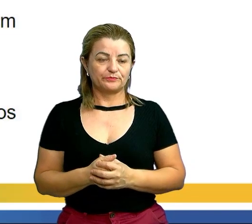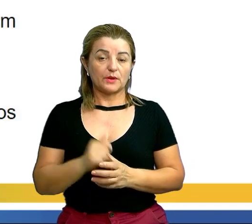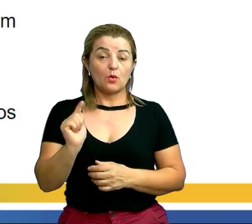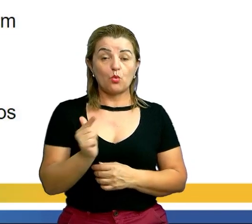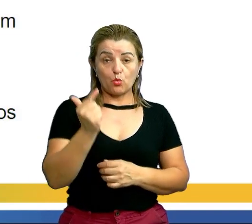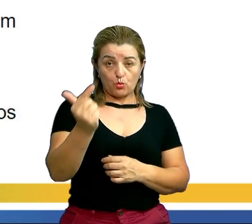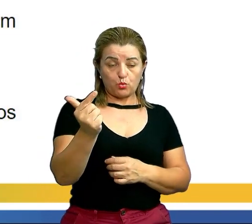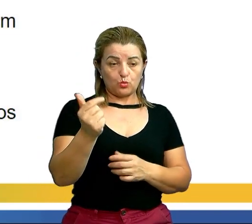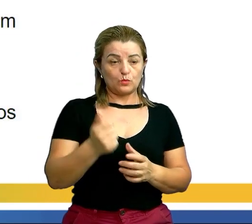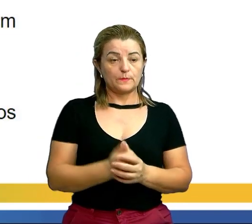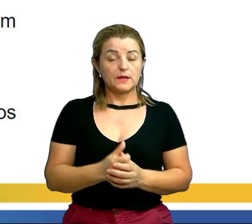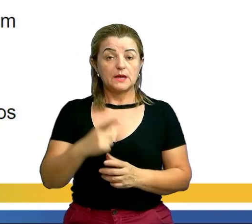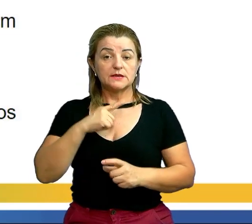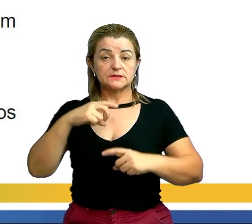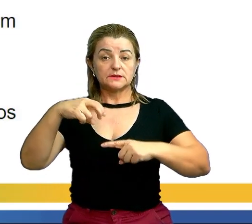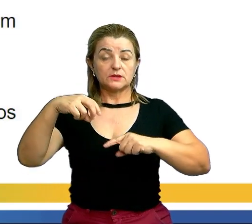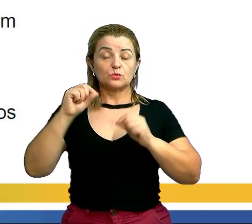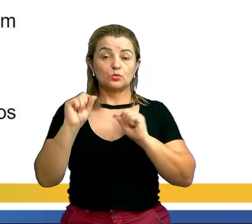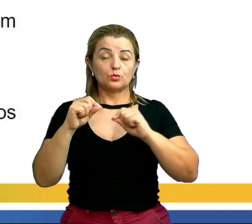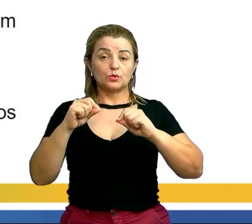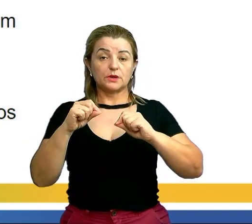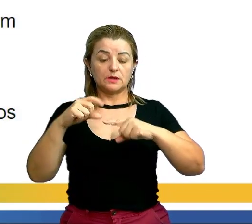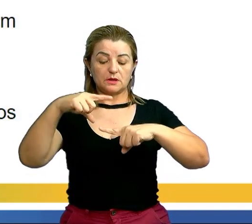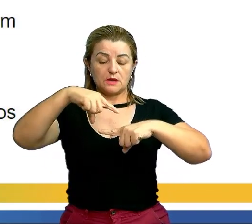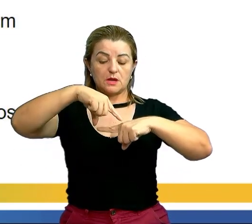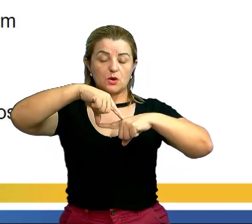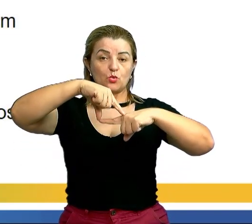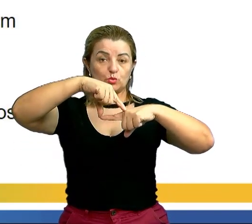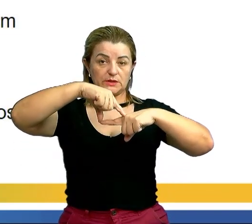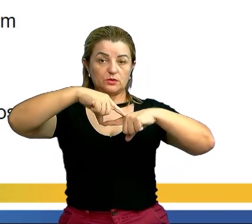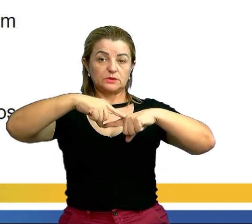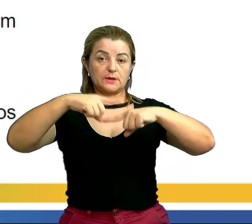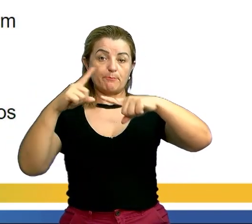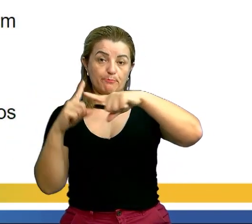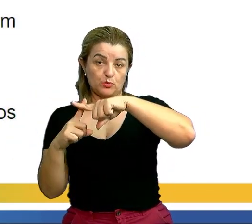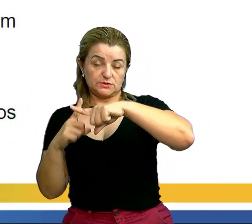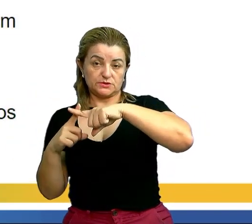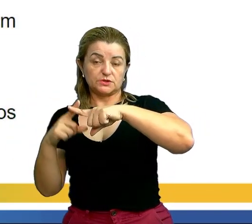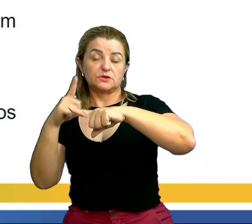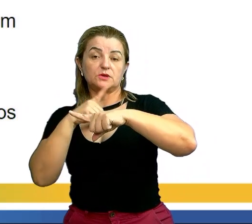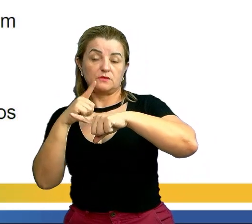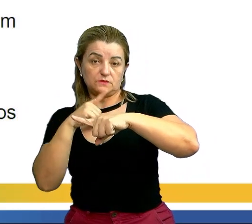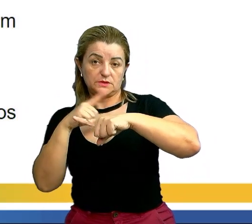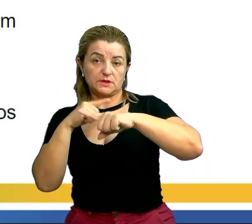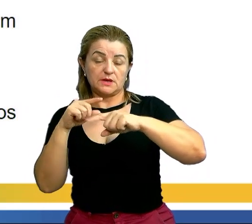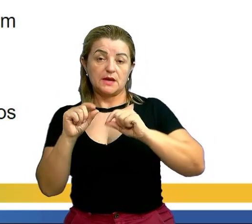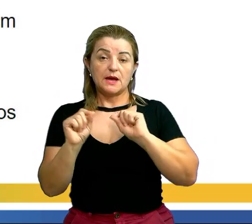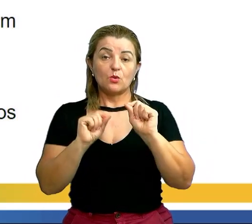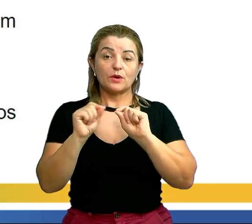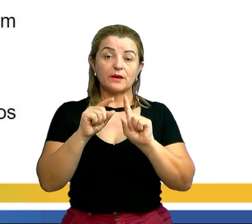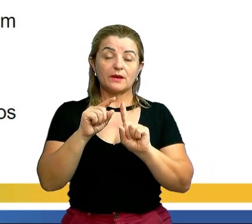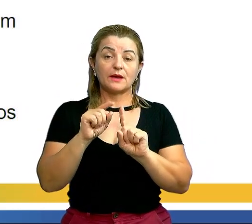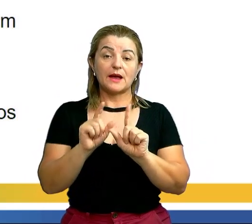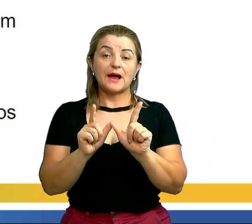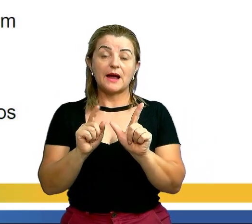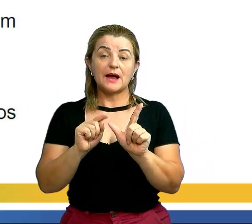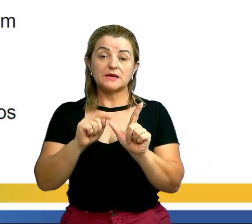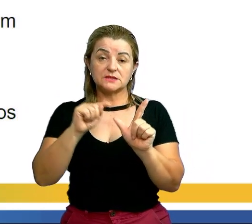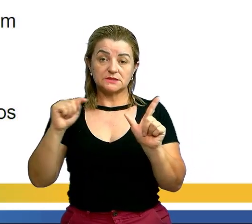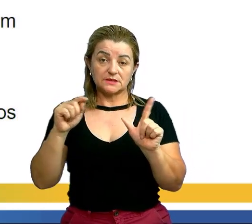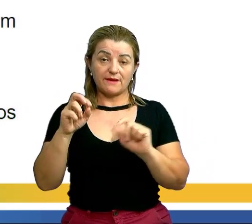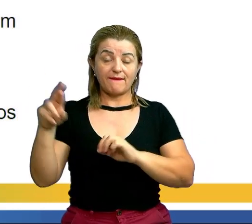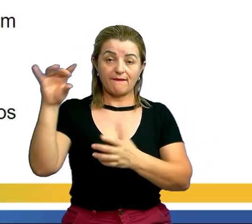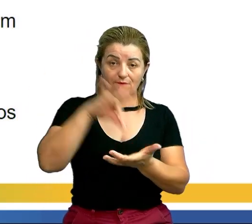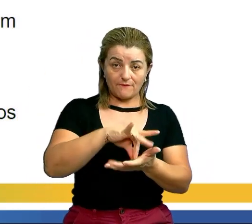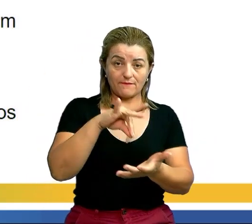Outra coisa, se o delta é positivo, eu vou ter duas raízes reais distintas. Delta é negativo, não vai ter raiz real.